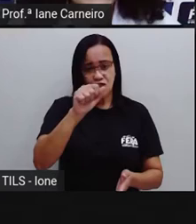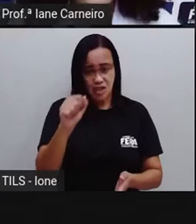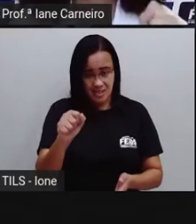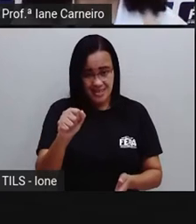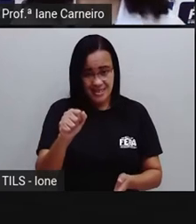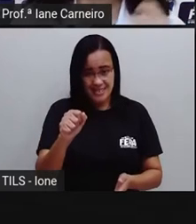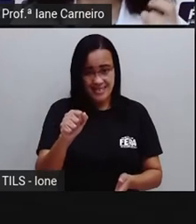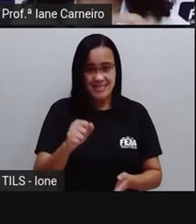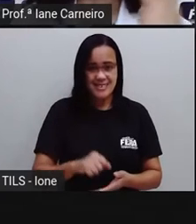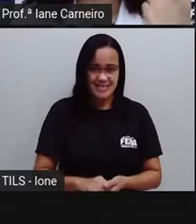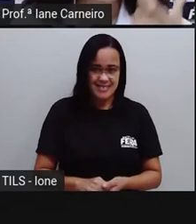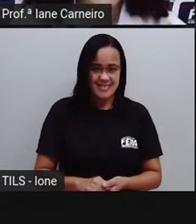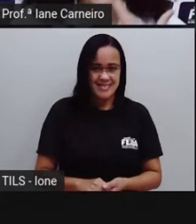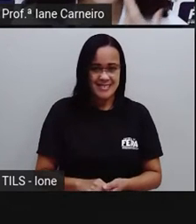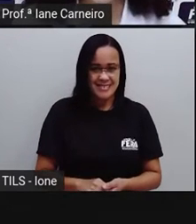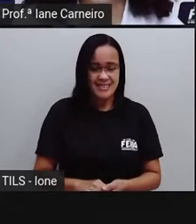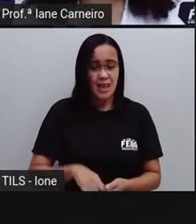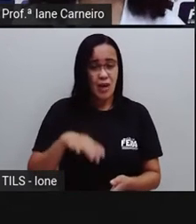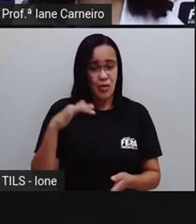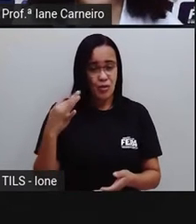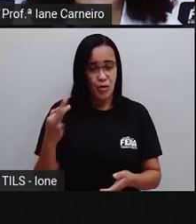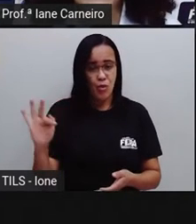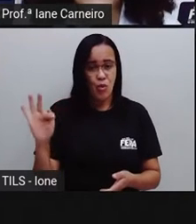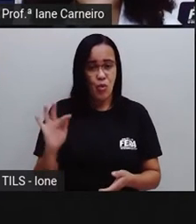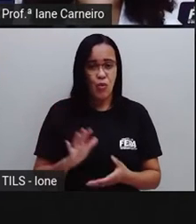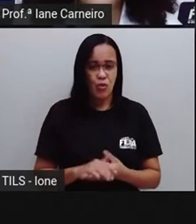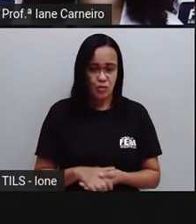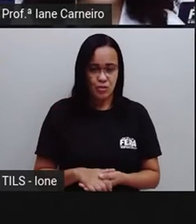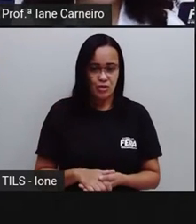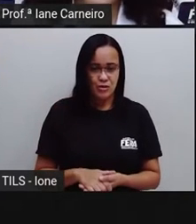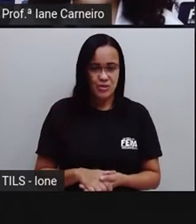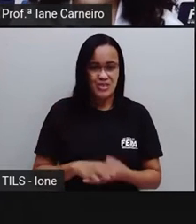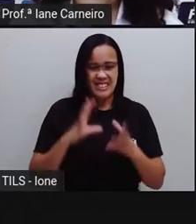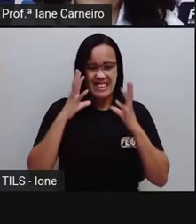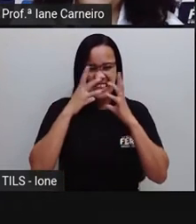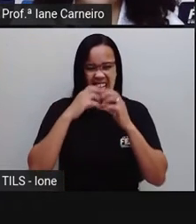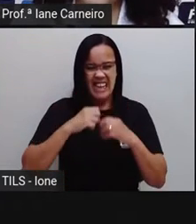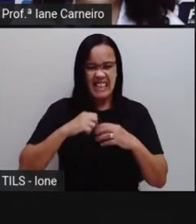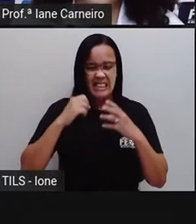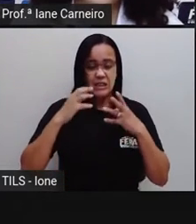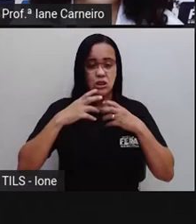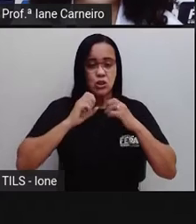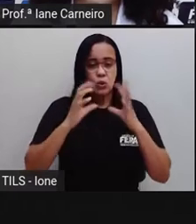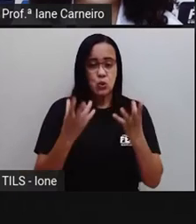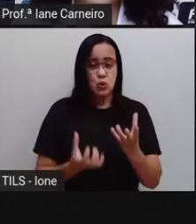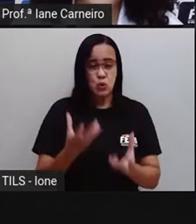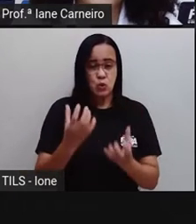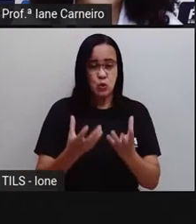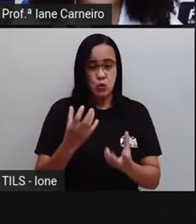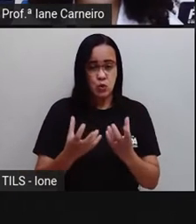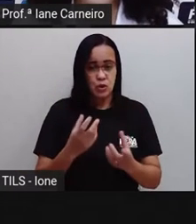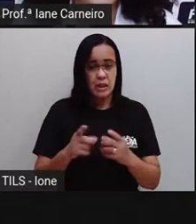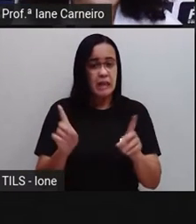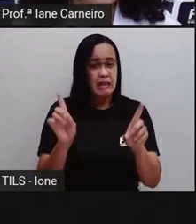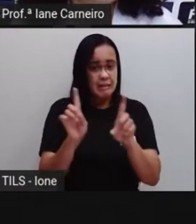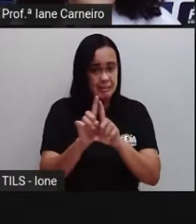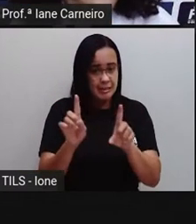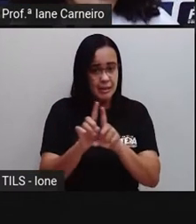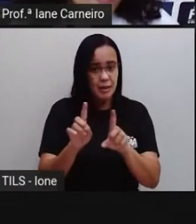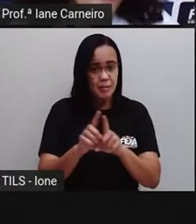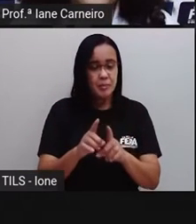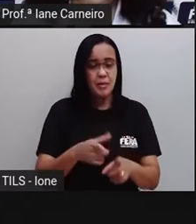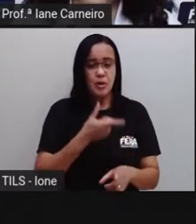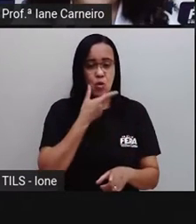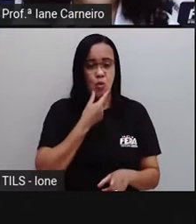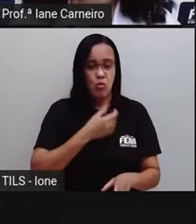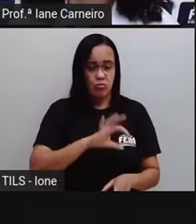dragão e delegado. Certo? E aí, como a Pró falou, né? Tem crianças que trocam. E se você colocar o T,